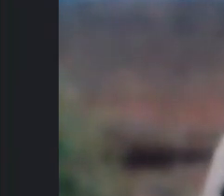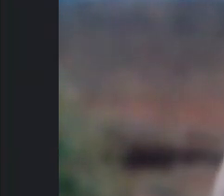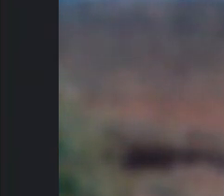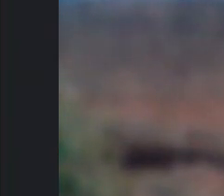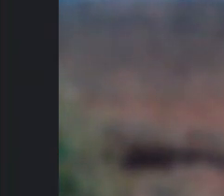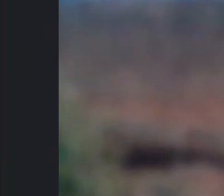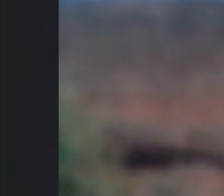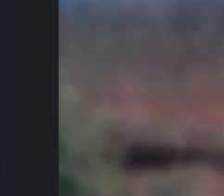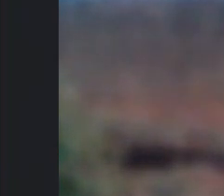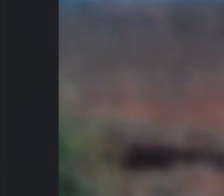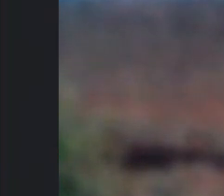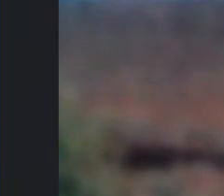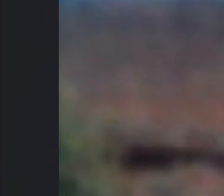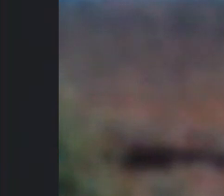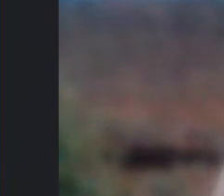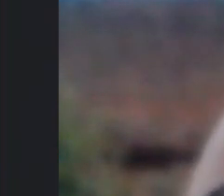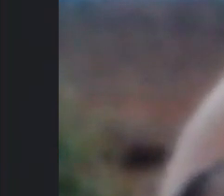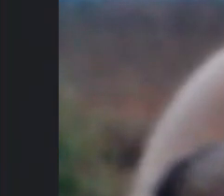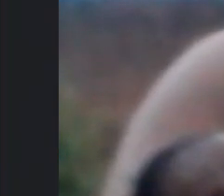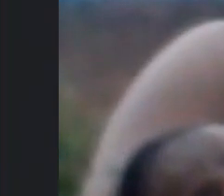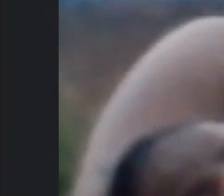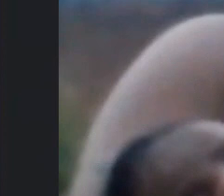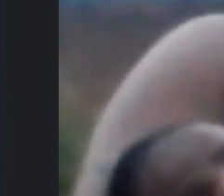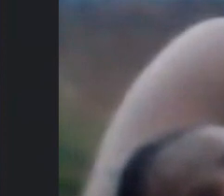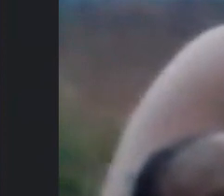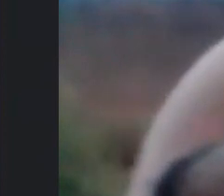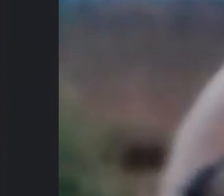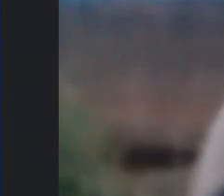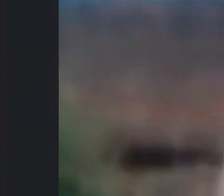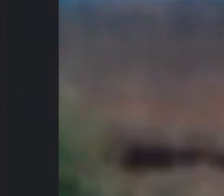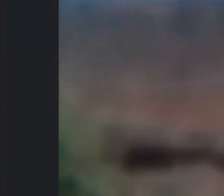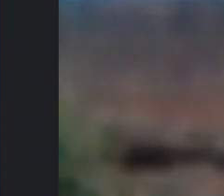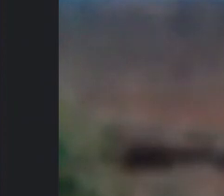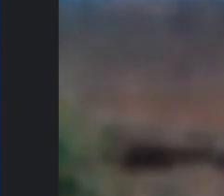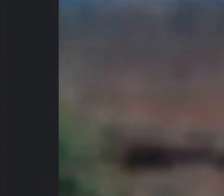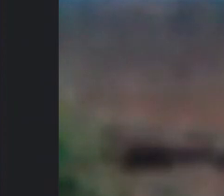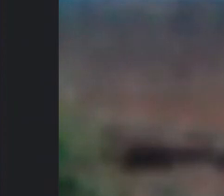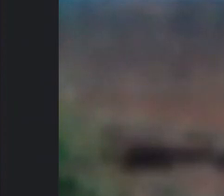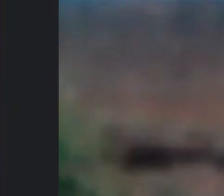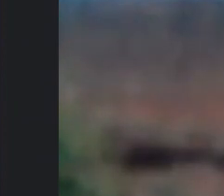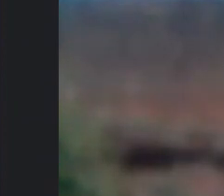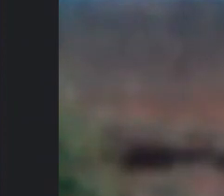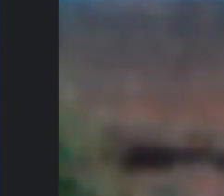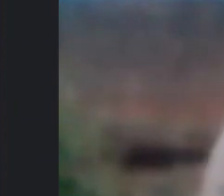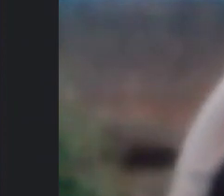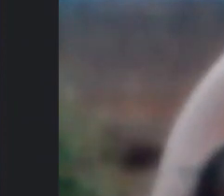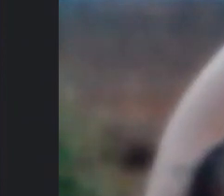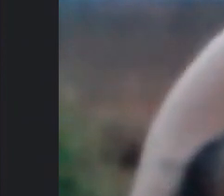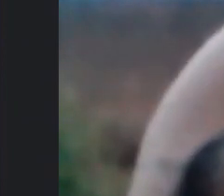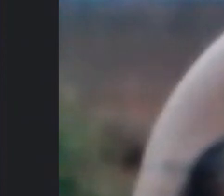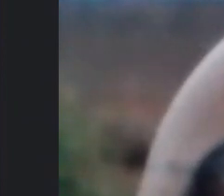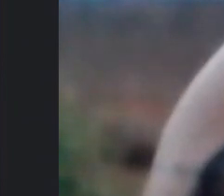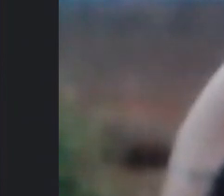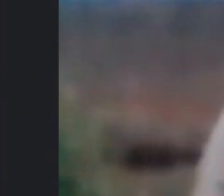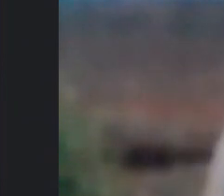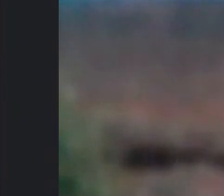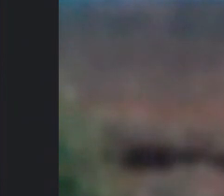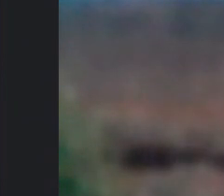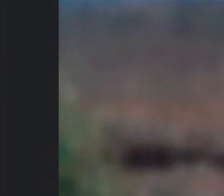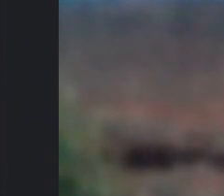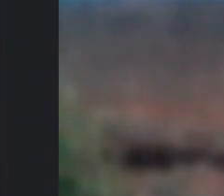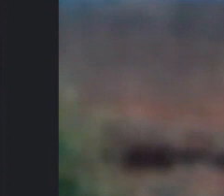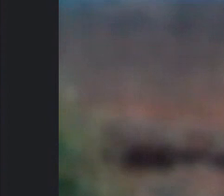por uma questão de fenótipo né como foi dito aqui em vários momentos e é importante também eu vi no chat né algumas